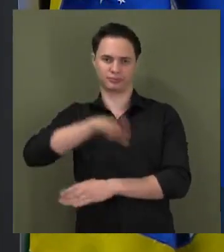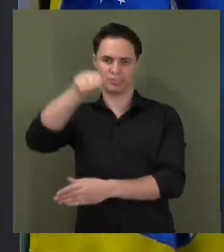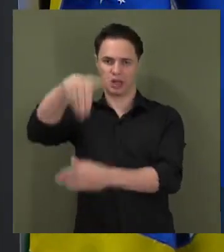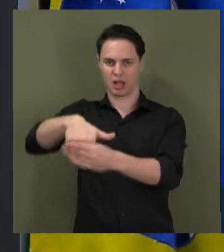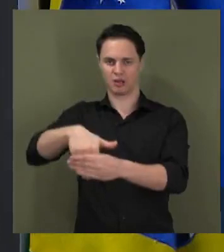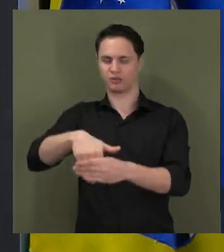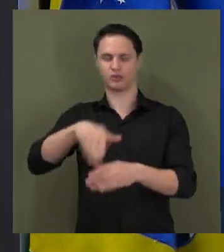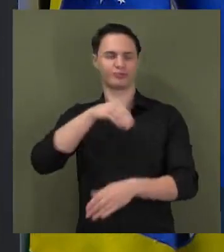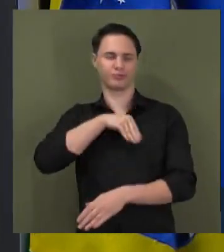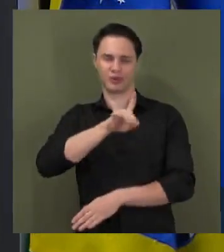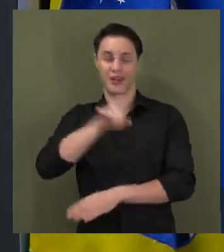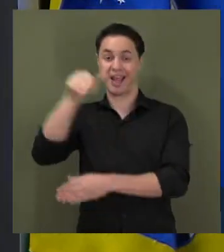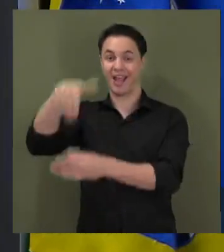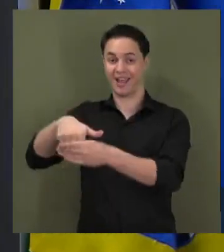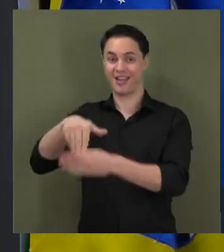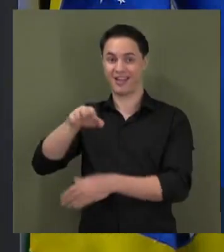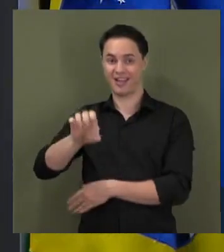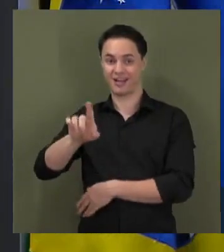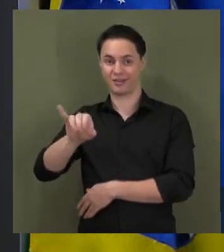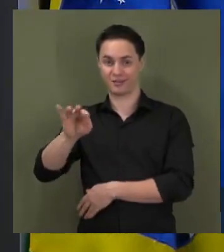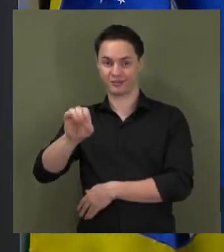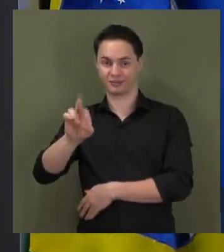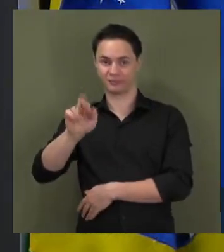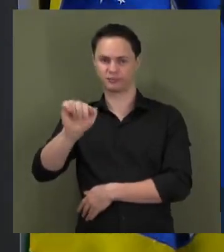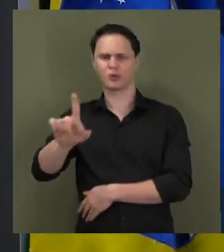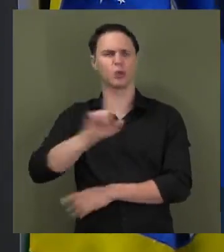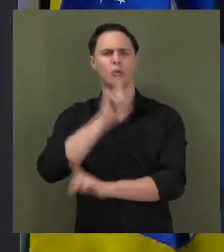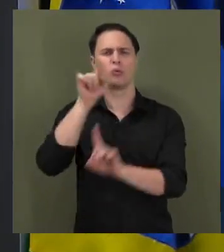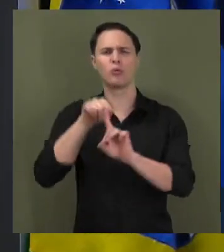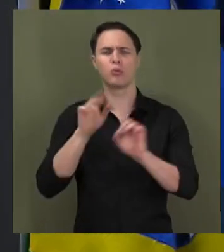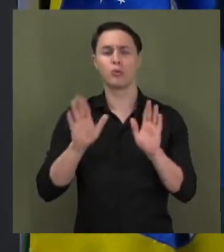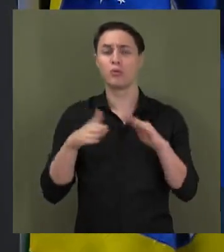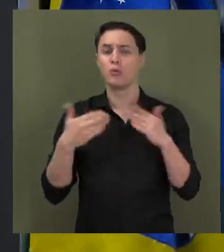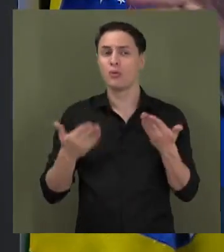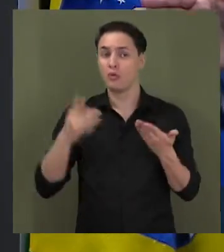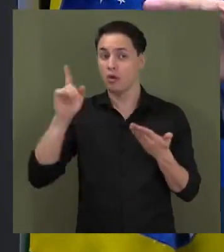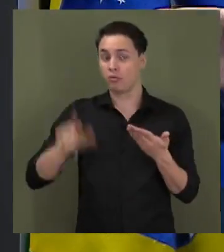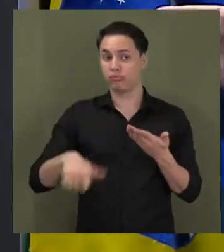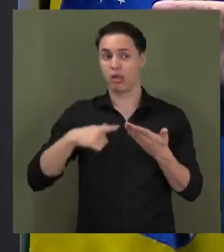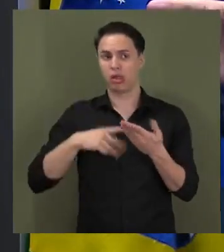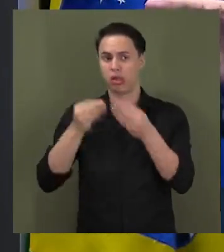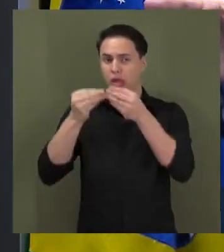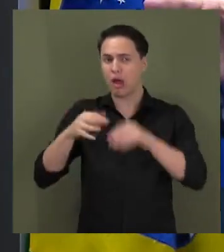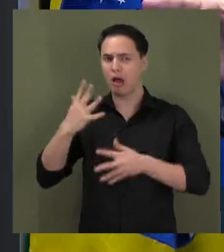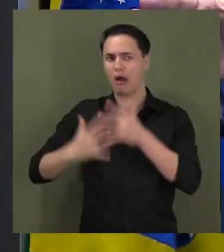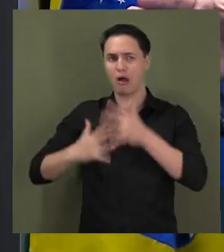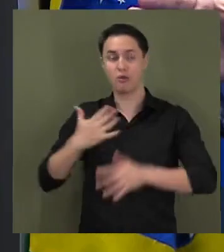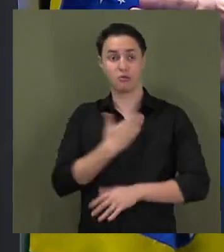objetivo de desgastar o governo anterior.